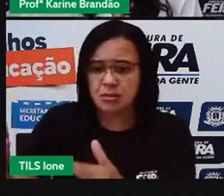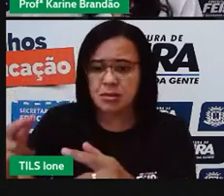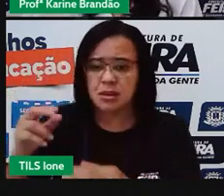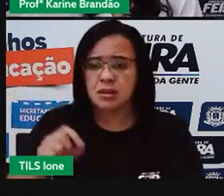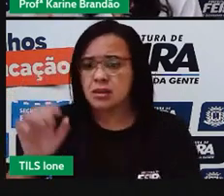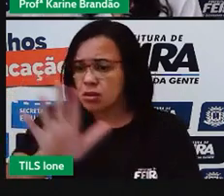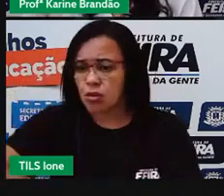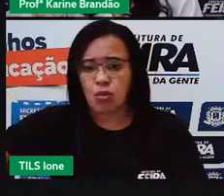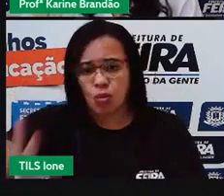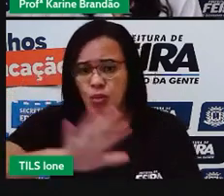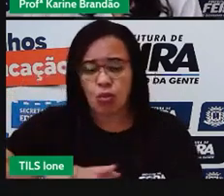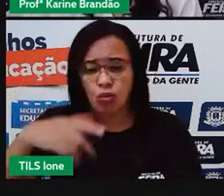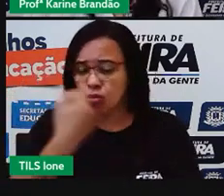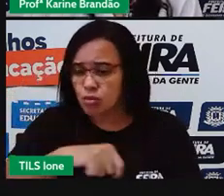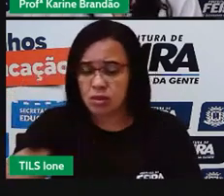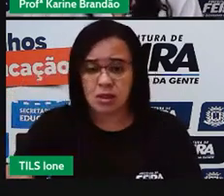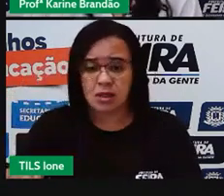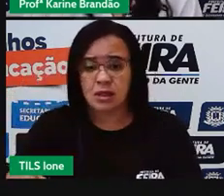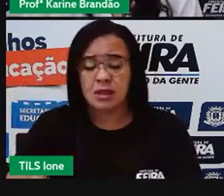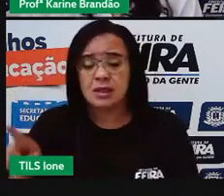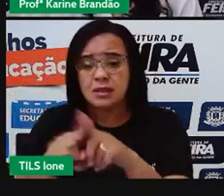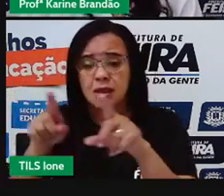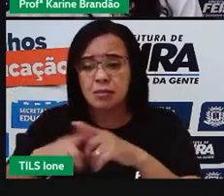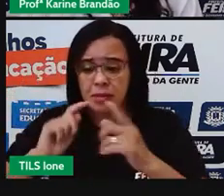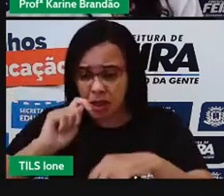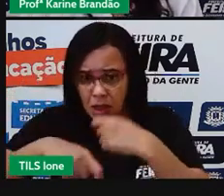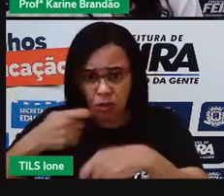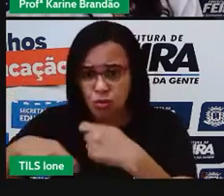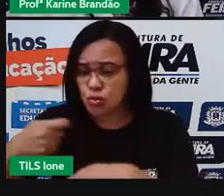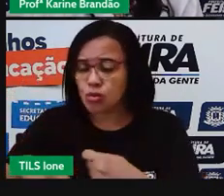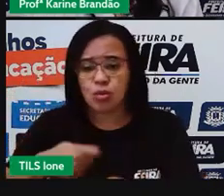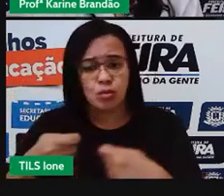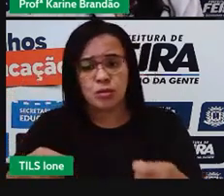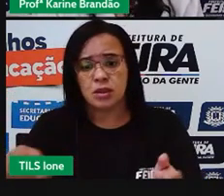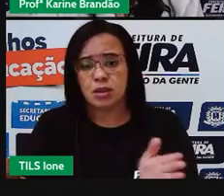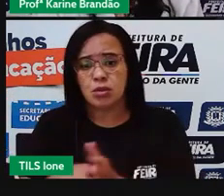econômico, um cuidado financeiro com essa água.